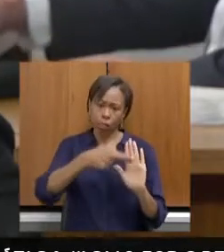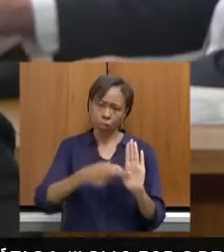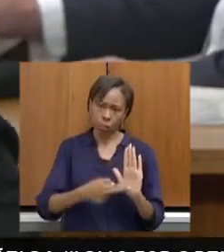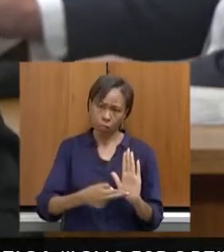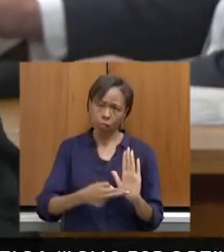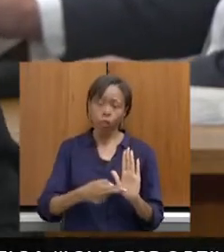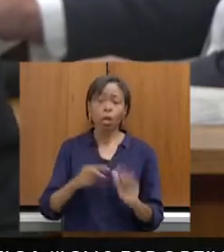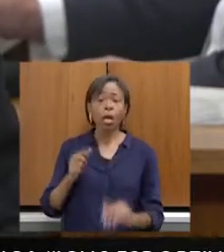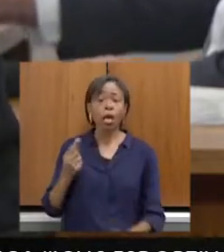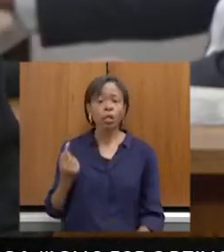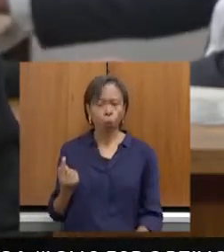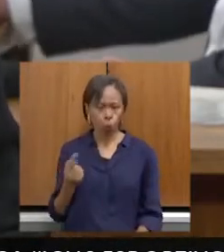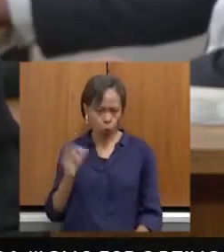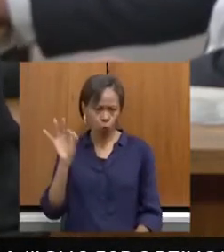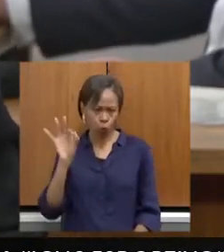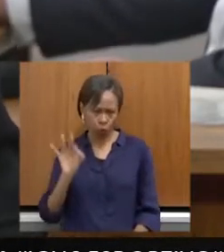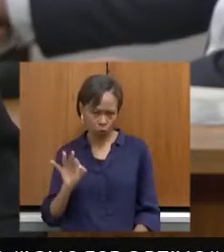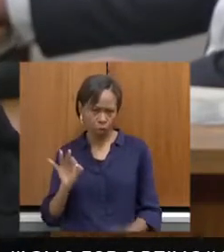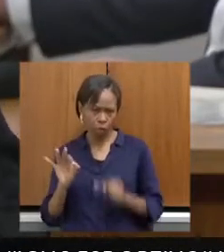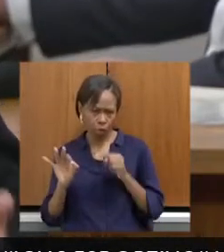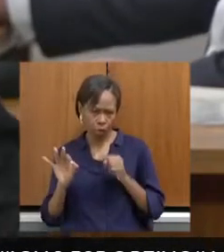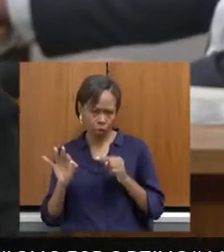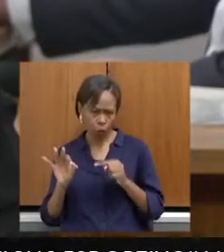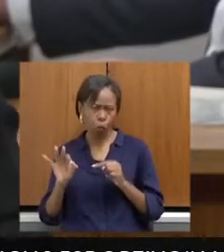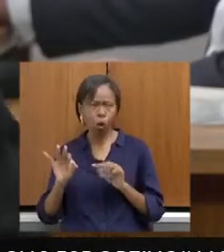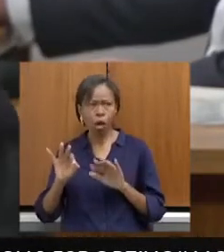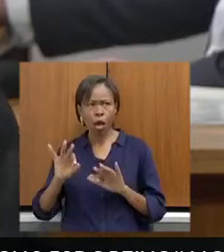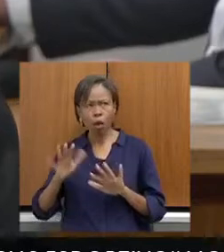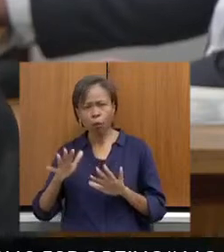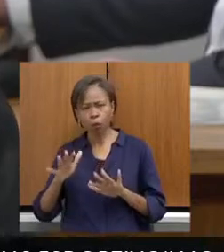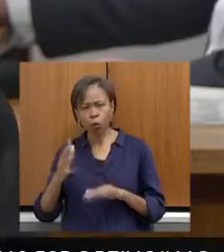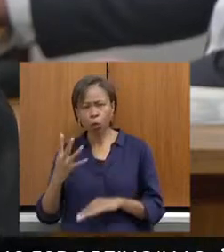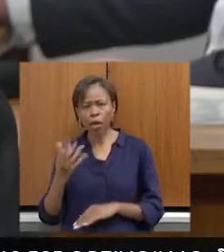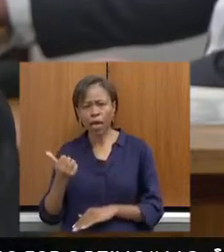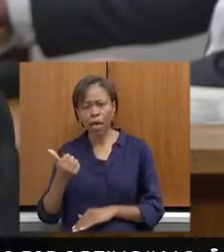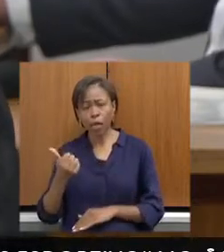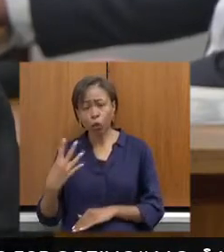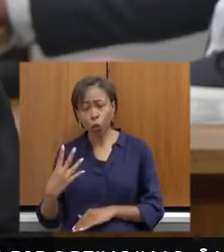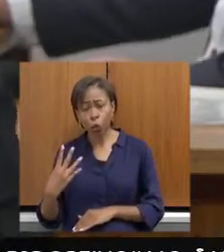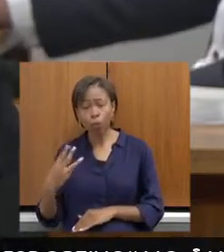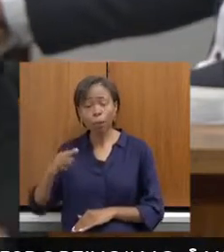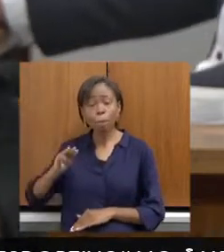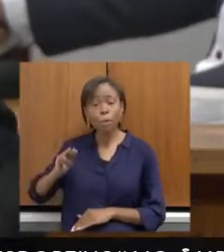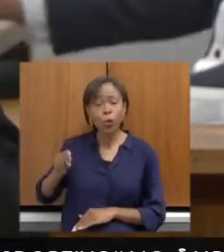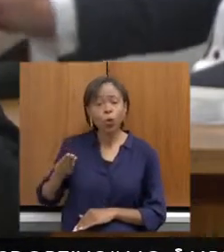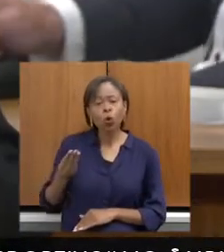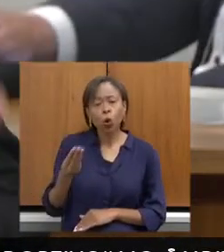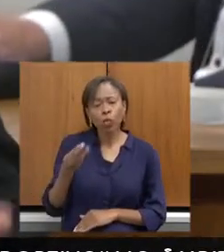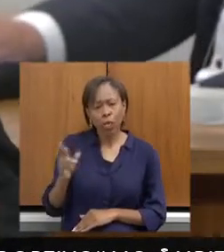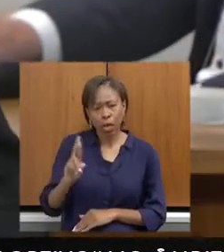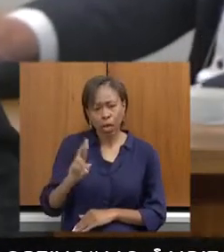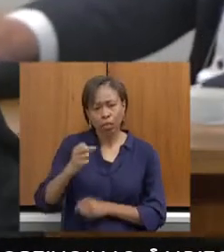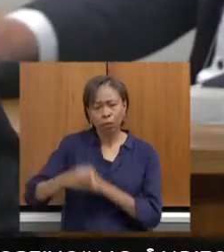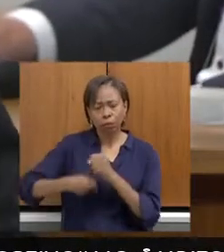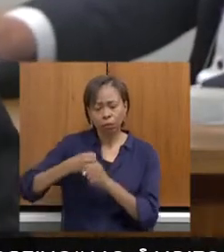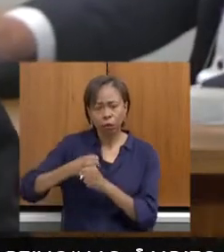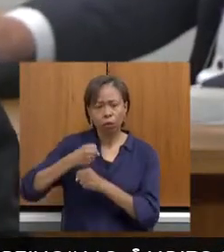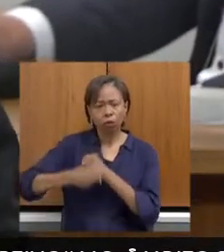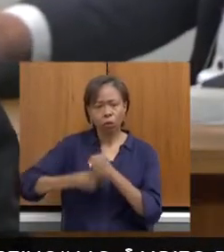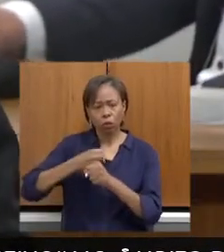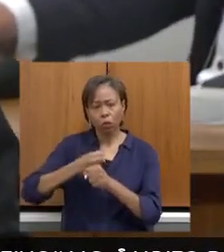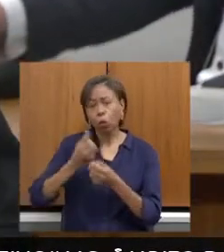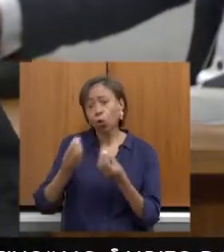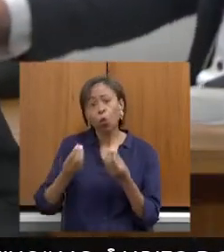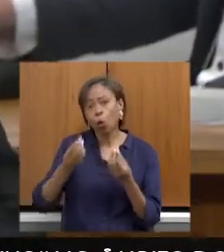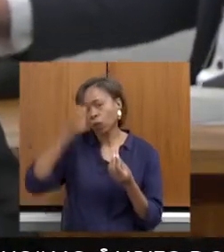,1%, só para todos terem uma dimensão, equivale hoje a R$ 14 milhões por ano. E como o município pode receber esse